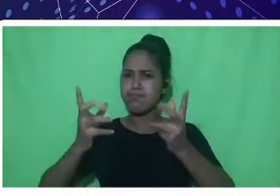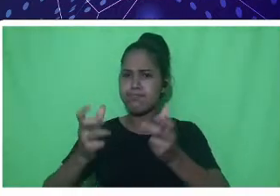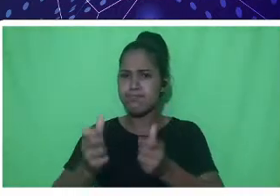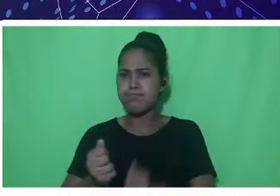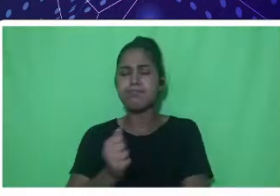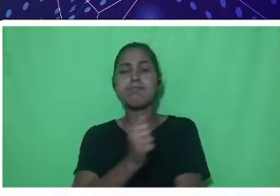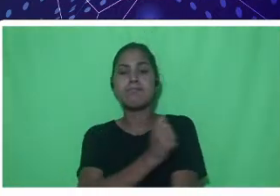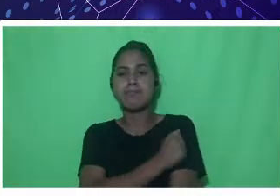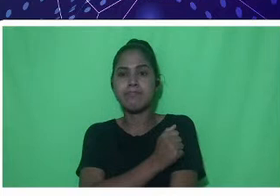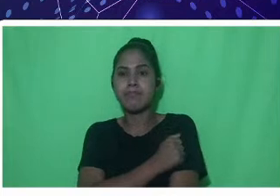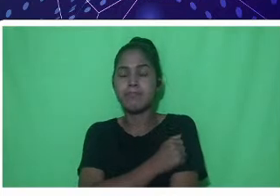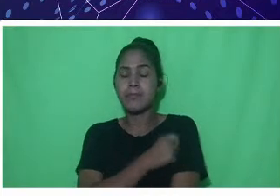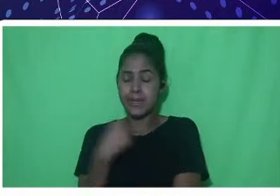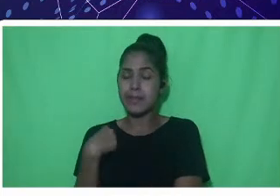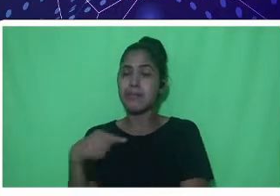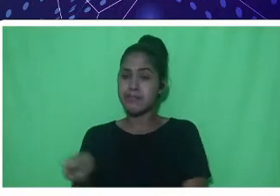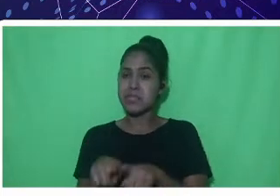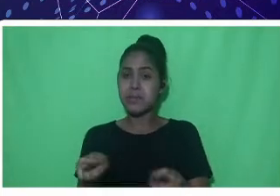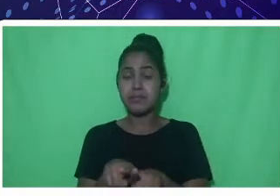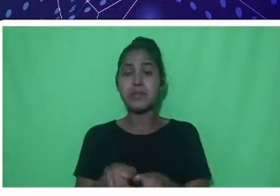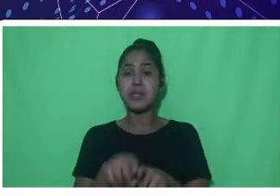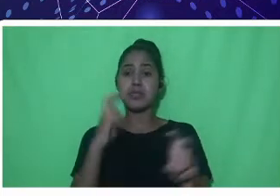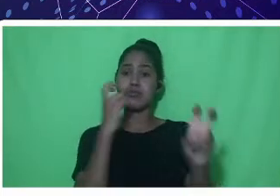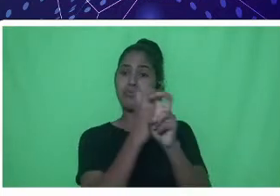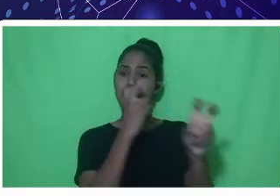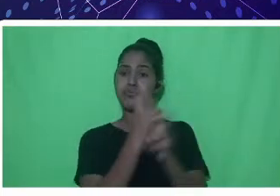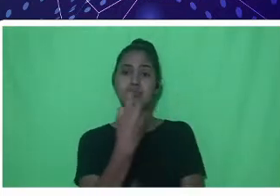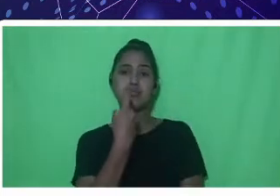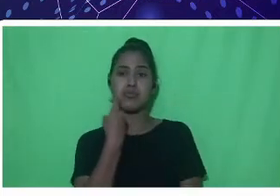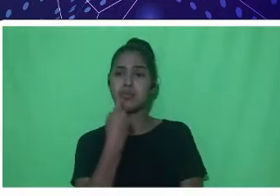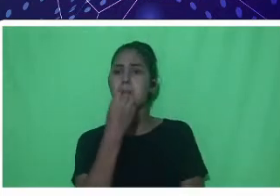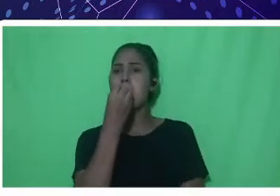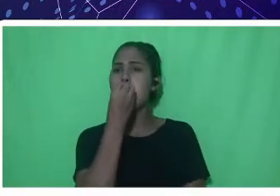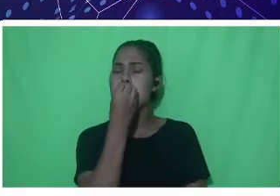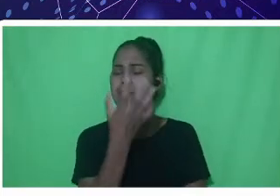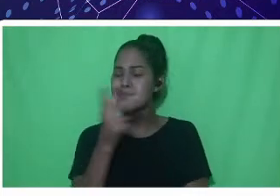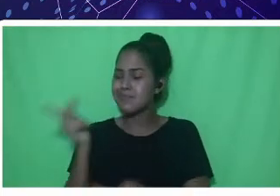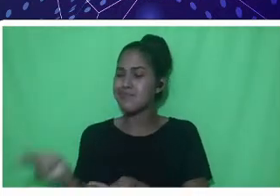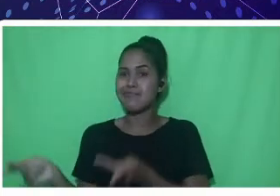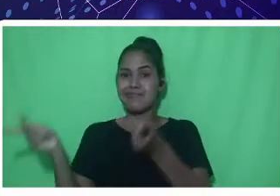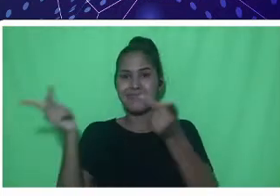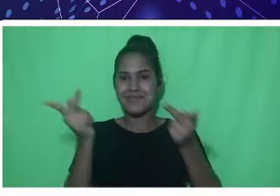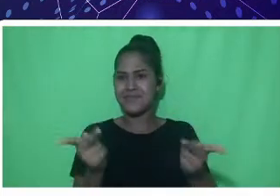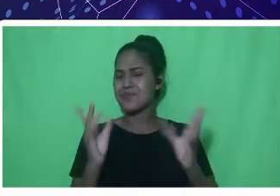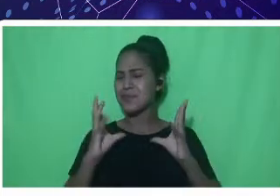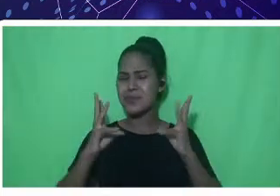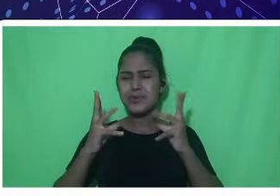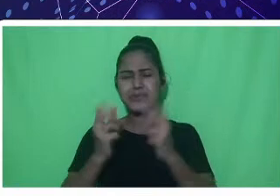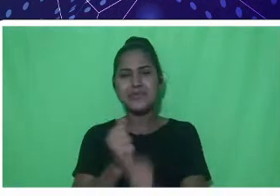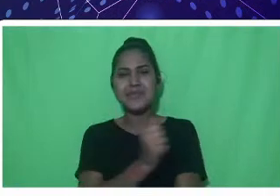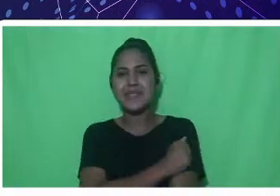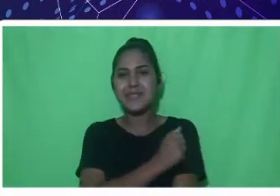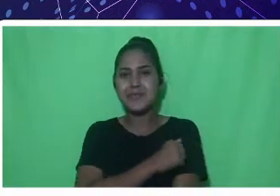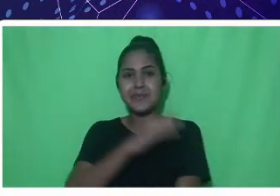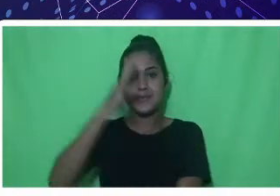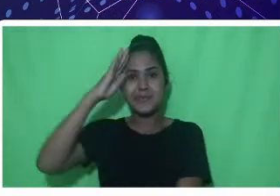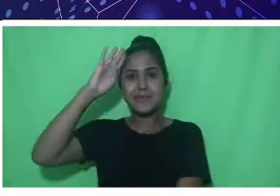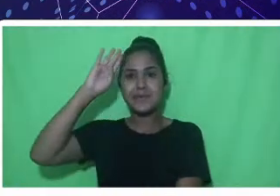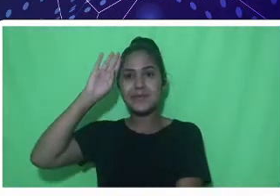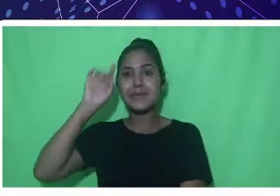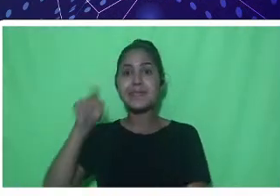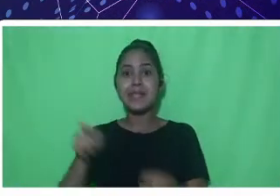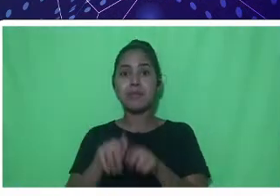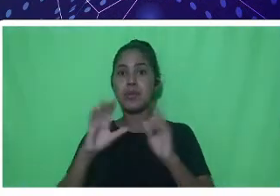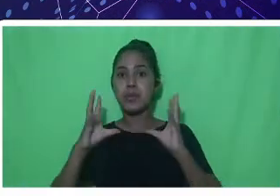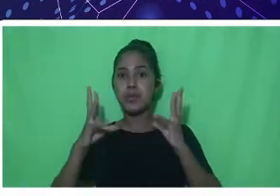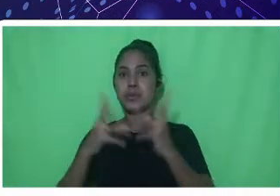Pesca, eu dou as boas-vindas aos nossos discentes e a todos que pretendem fazer Engenharia